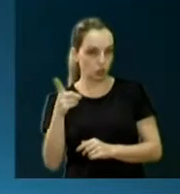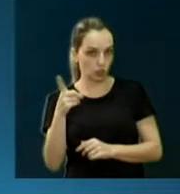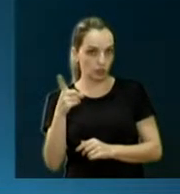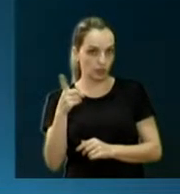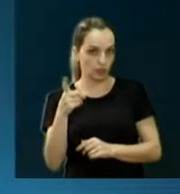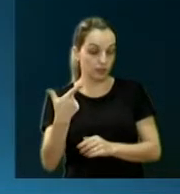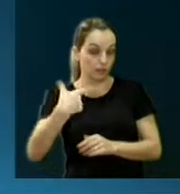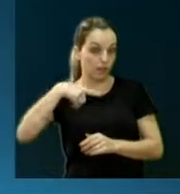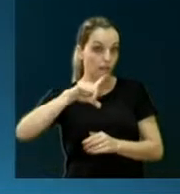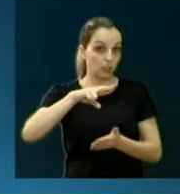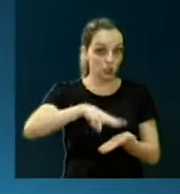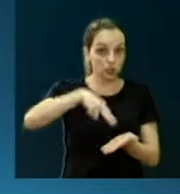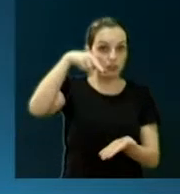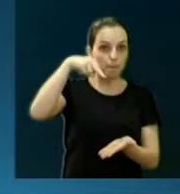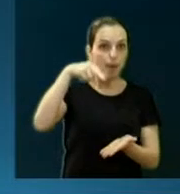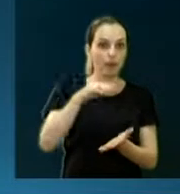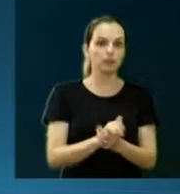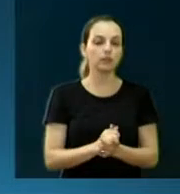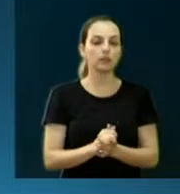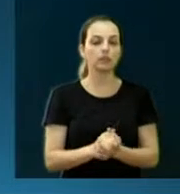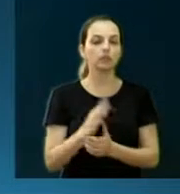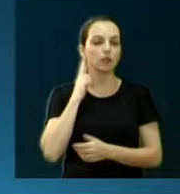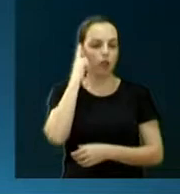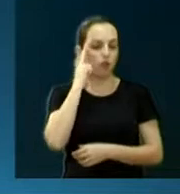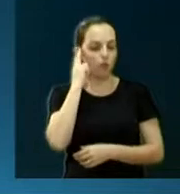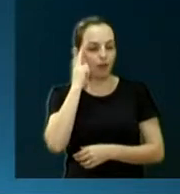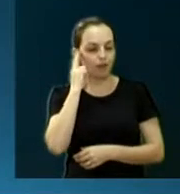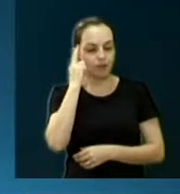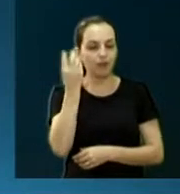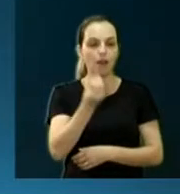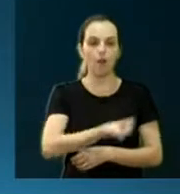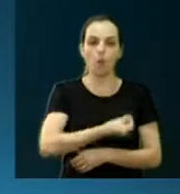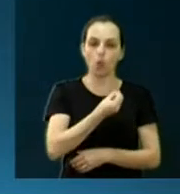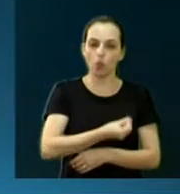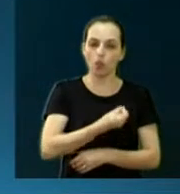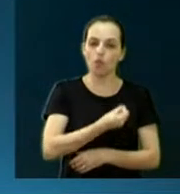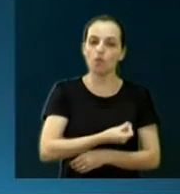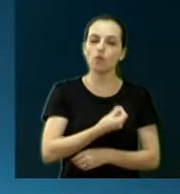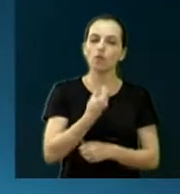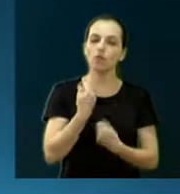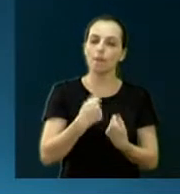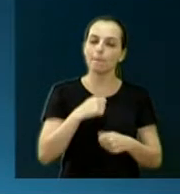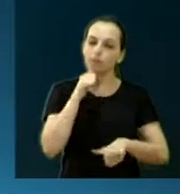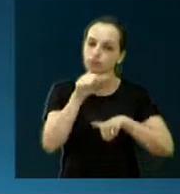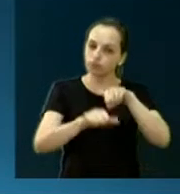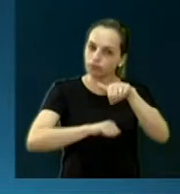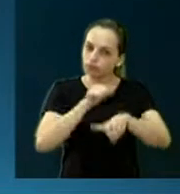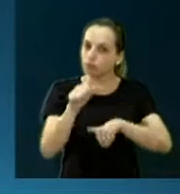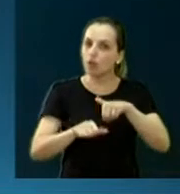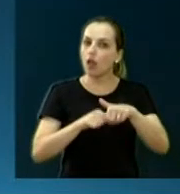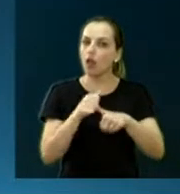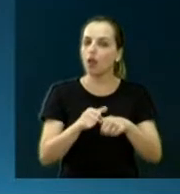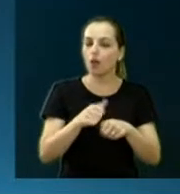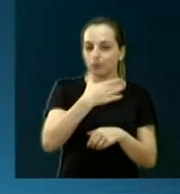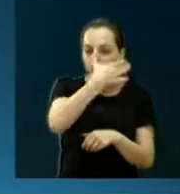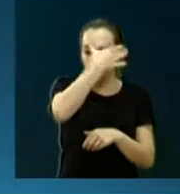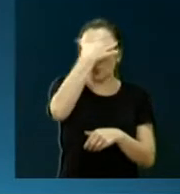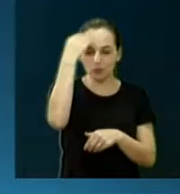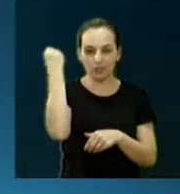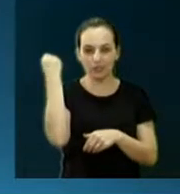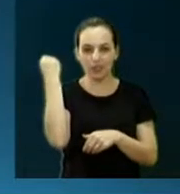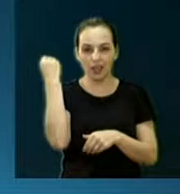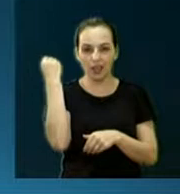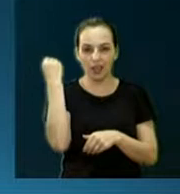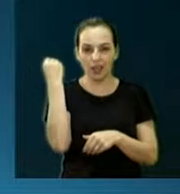desertos, nossas fraquezas, sobre a necessidade de mudanças, e deixar de lado o nosso egoísmo,